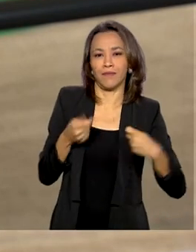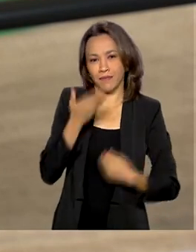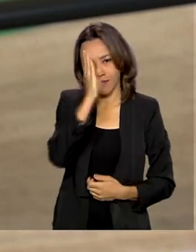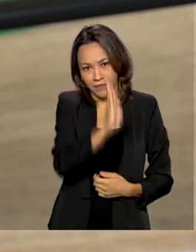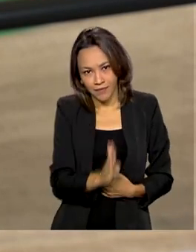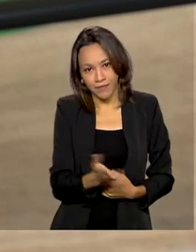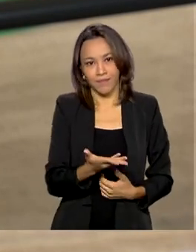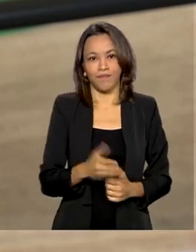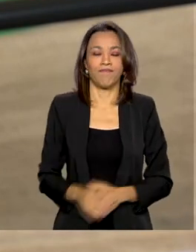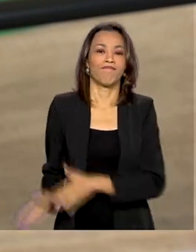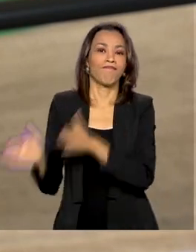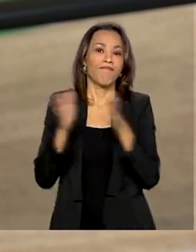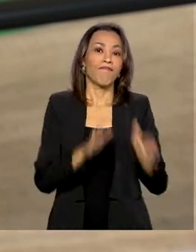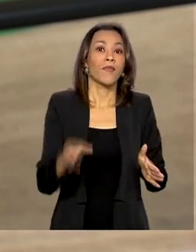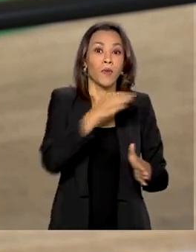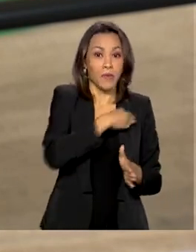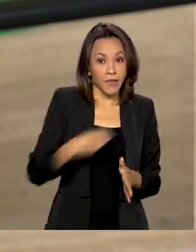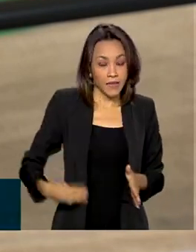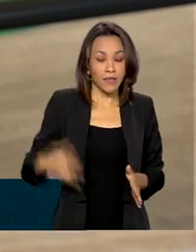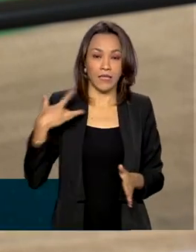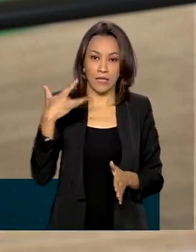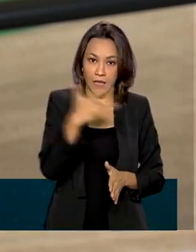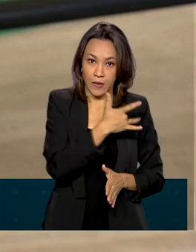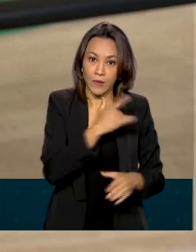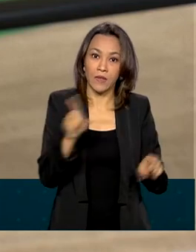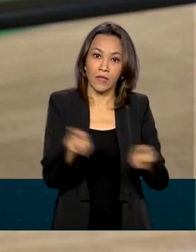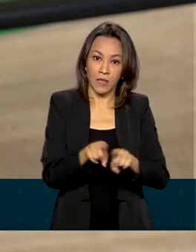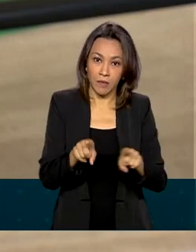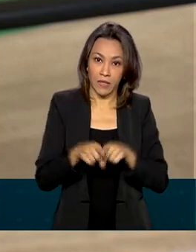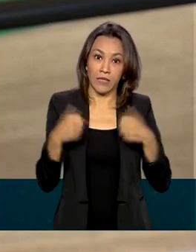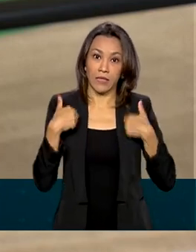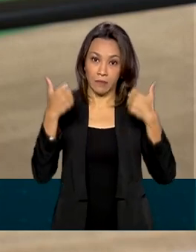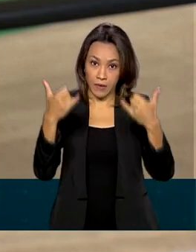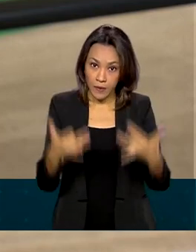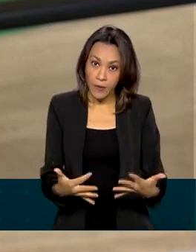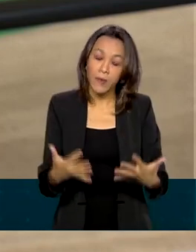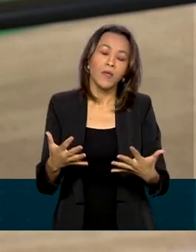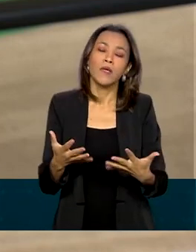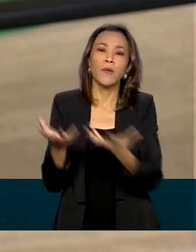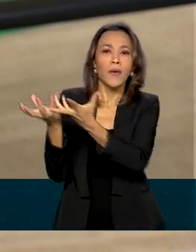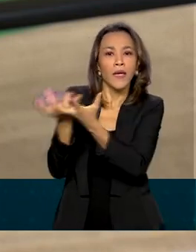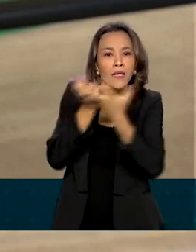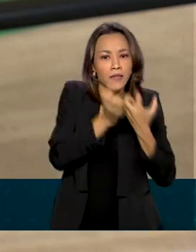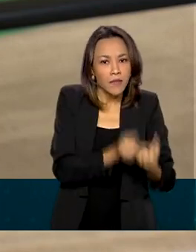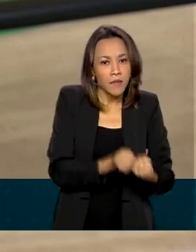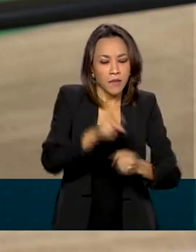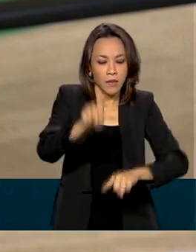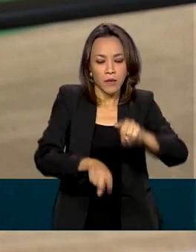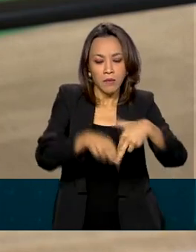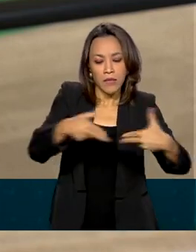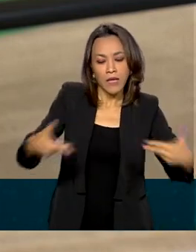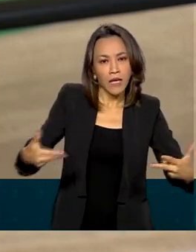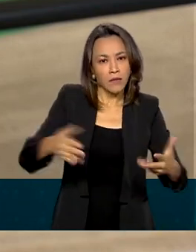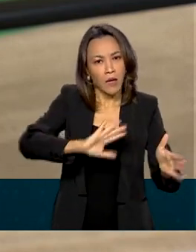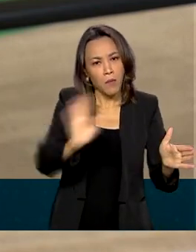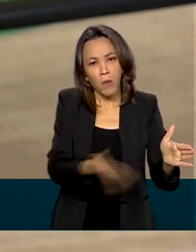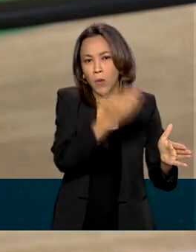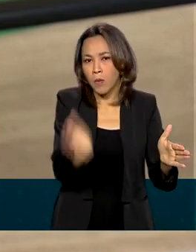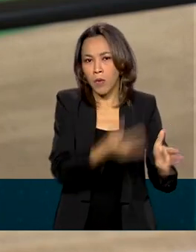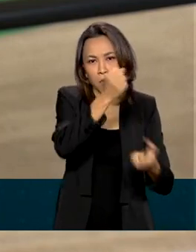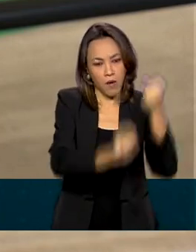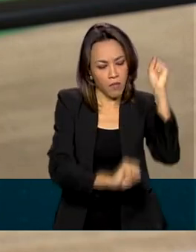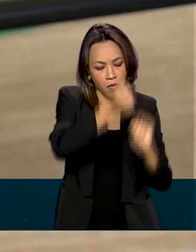da Saúde, Eduardo Pazuello, disse que o recebimento dos insumos para a produção das vacinas agora